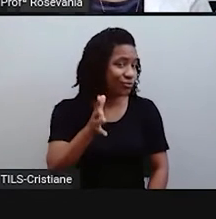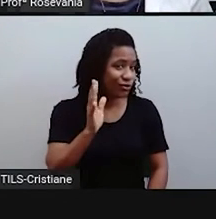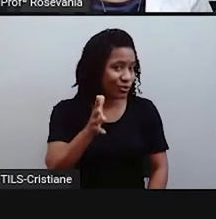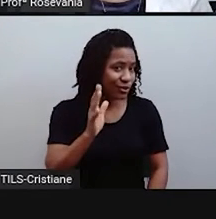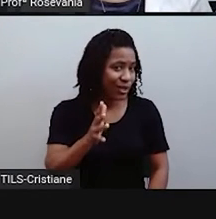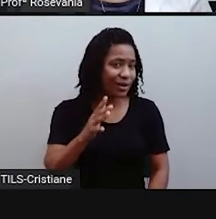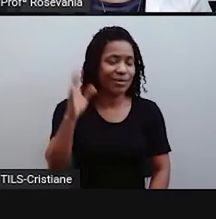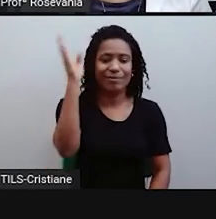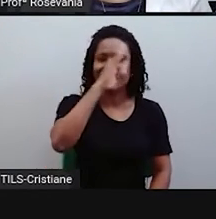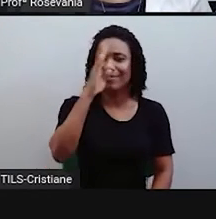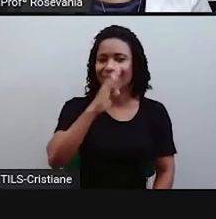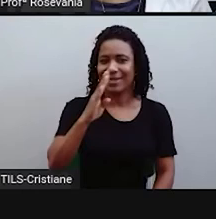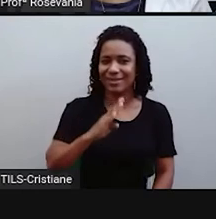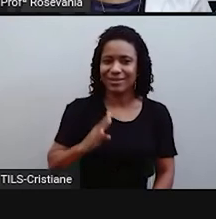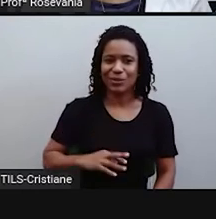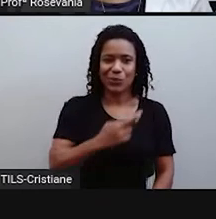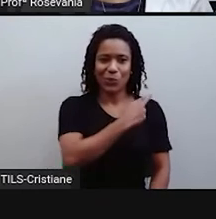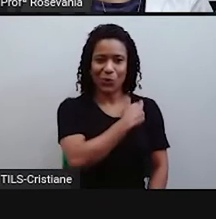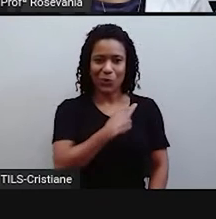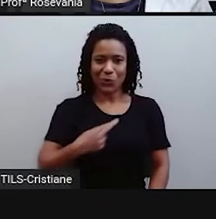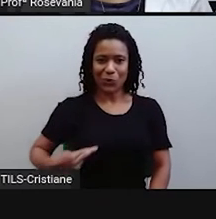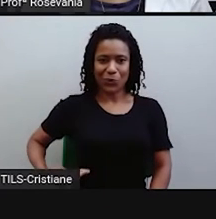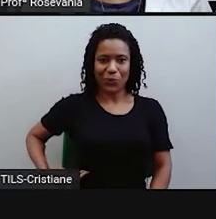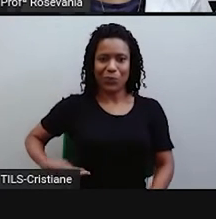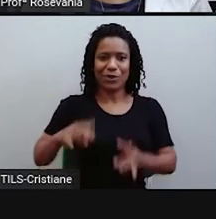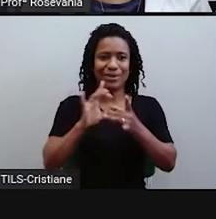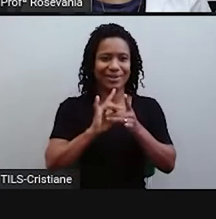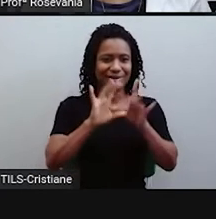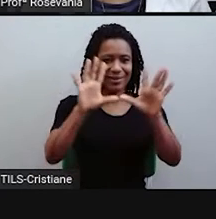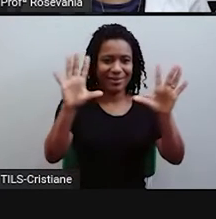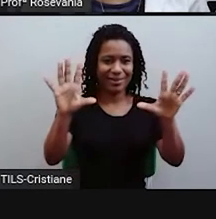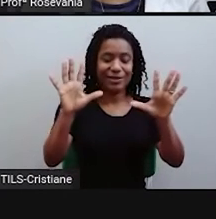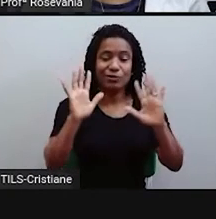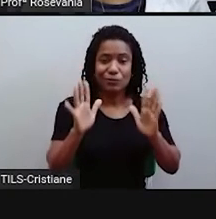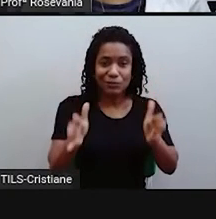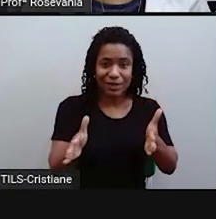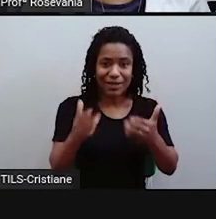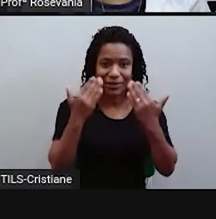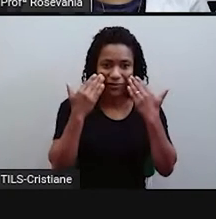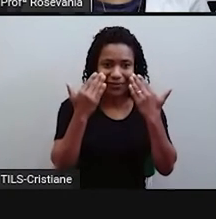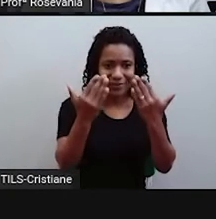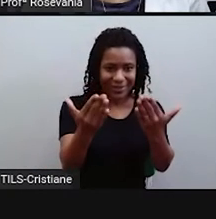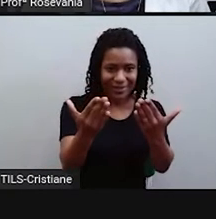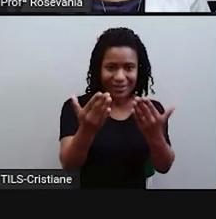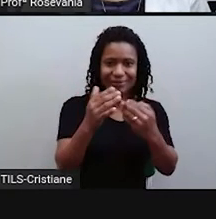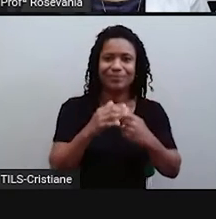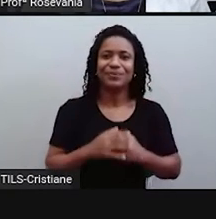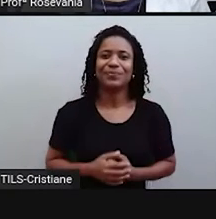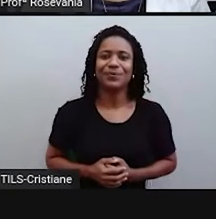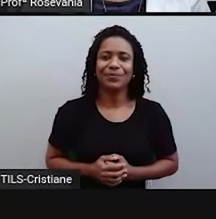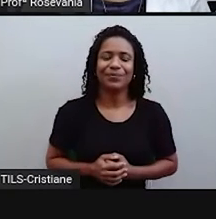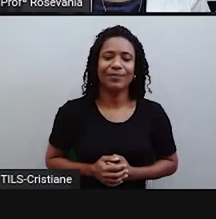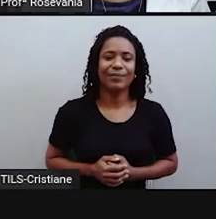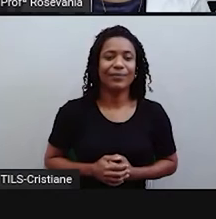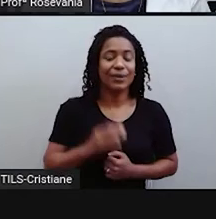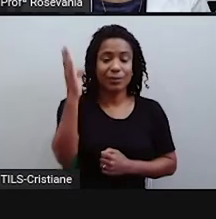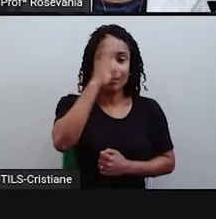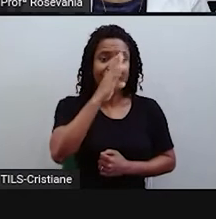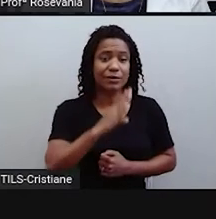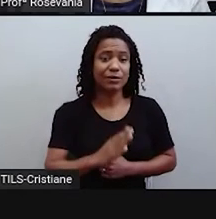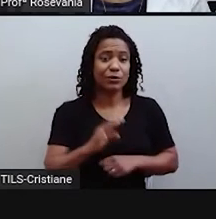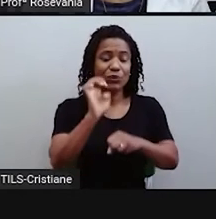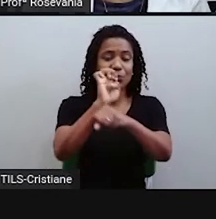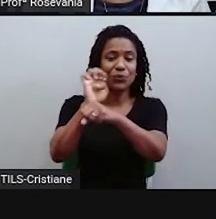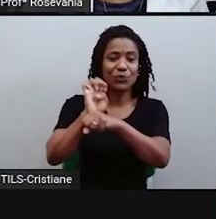o Brasil estava dividido em 20 estados. Agora, olha essa diferencinha que a gente já está vendo aqui, né? Olha o nosso estado da